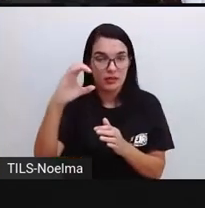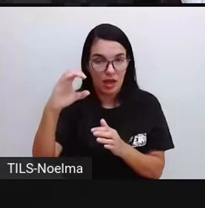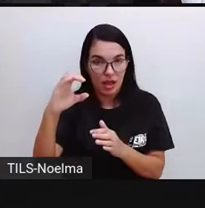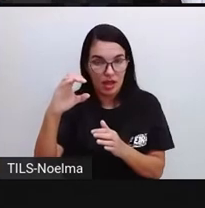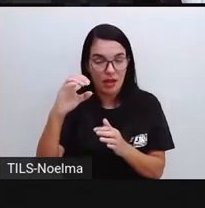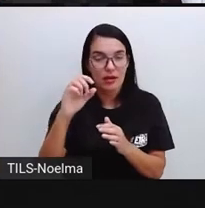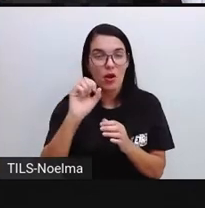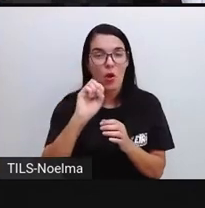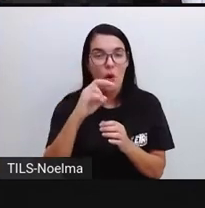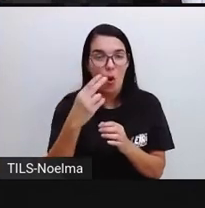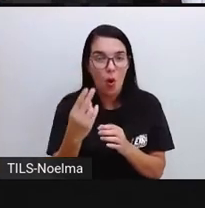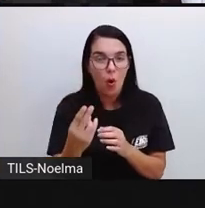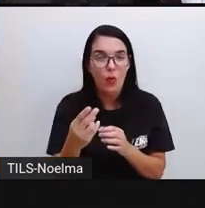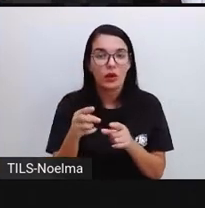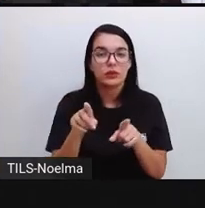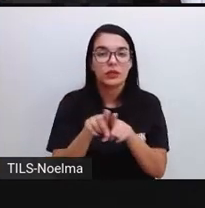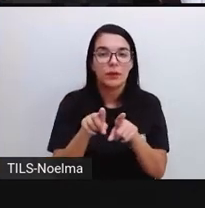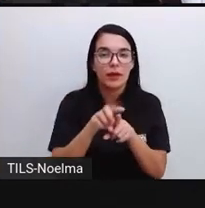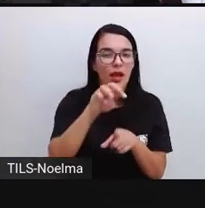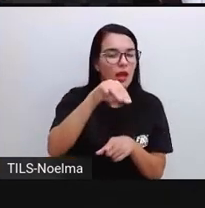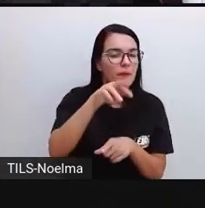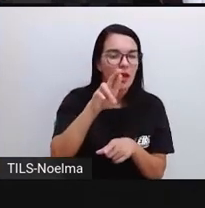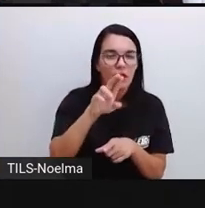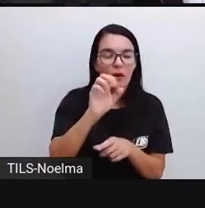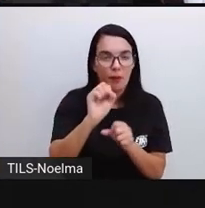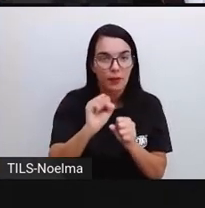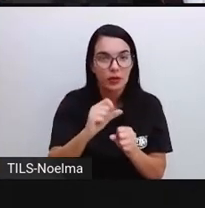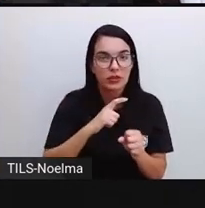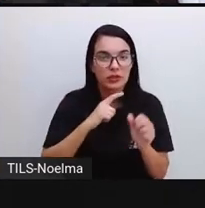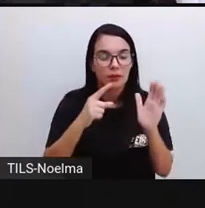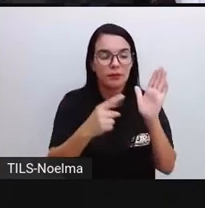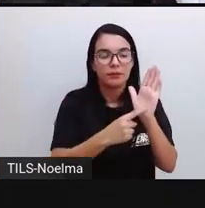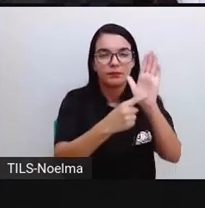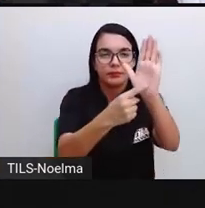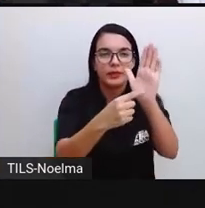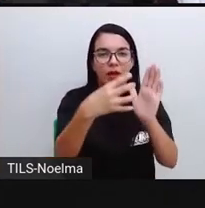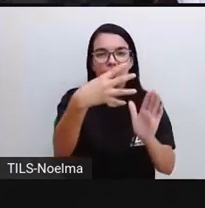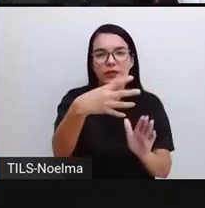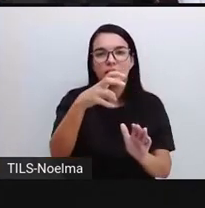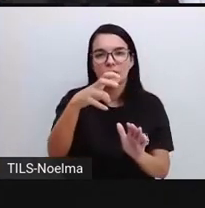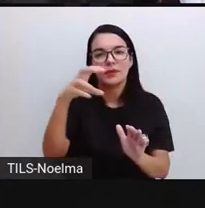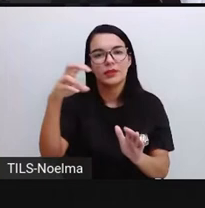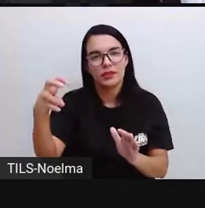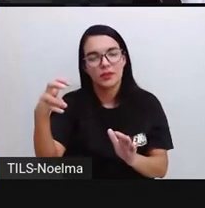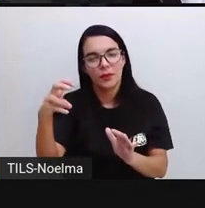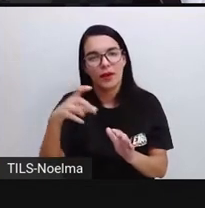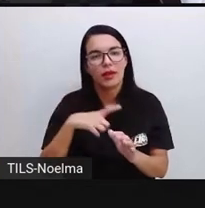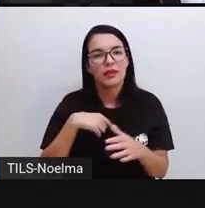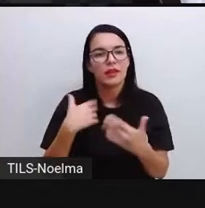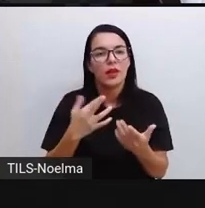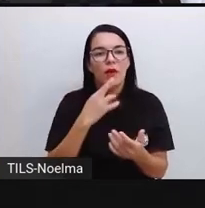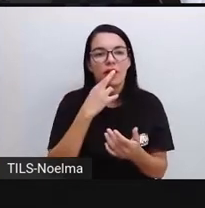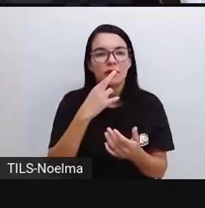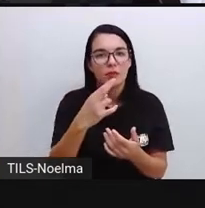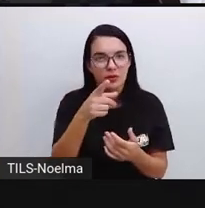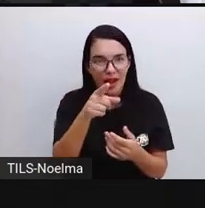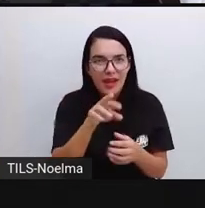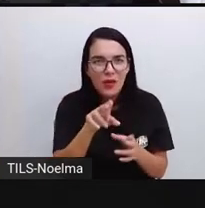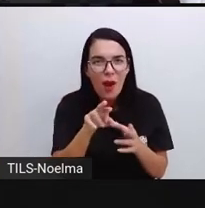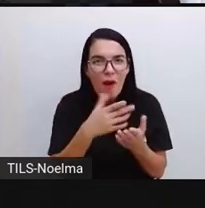MRC, ou também pode estar só MR, nós vamos ter o valor 455. E aí, o resultado foi esse?